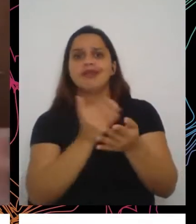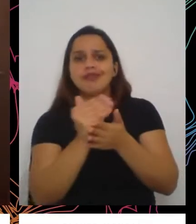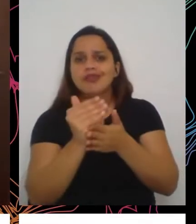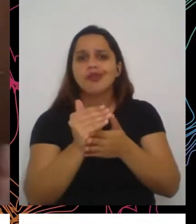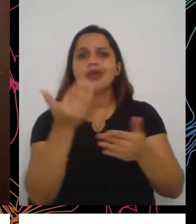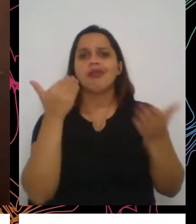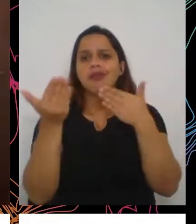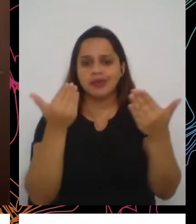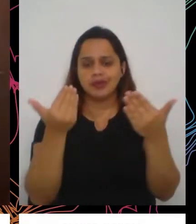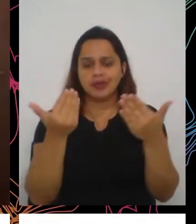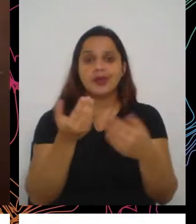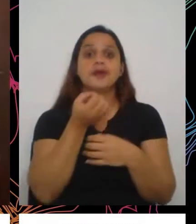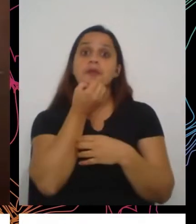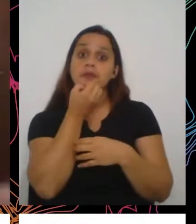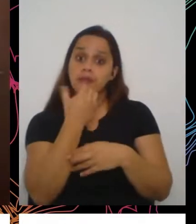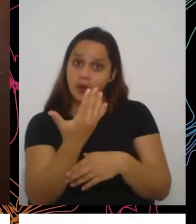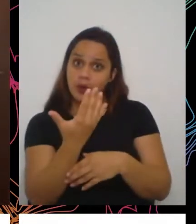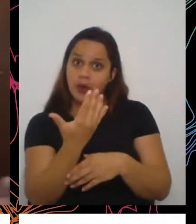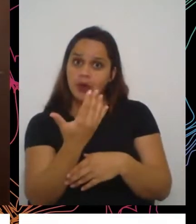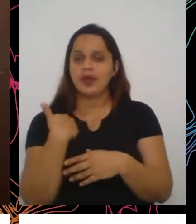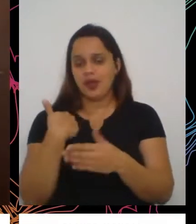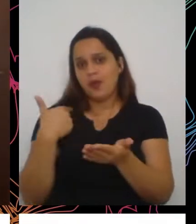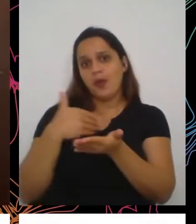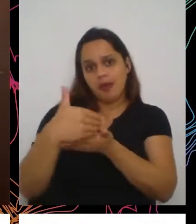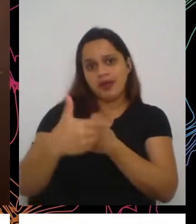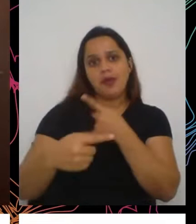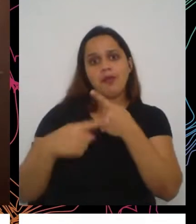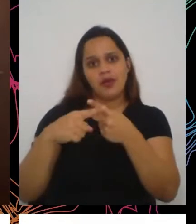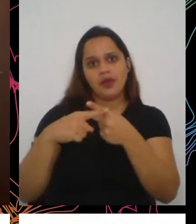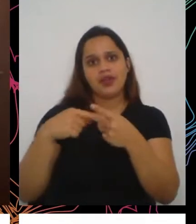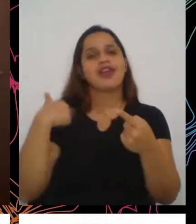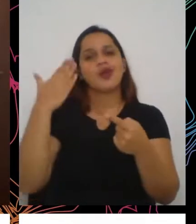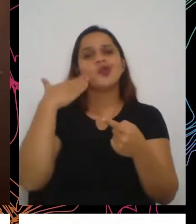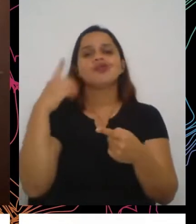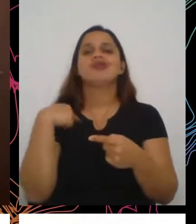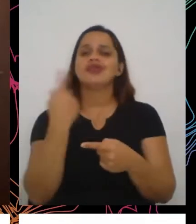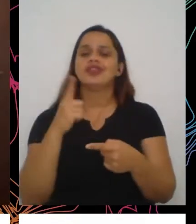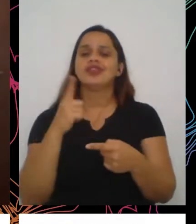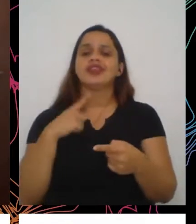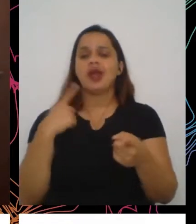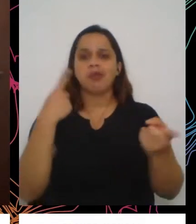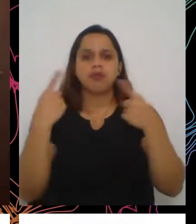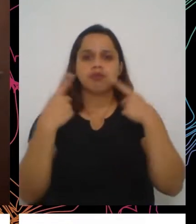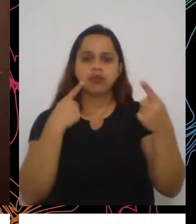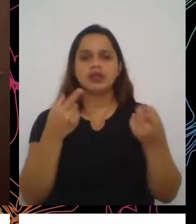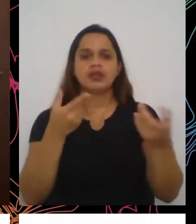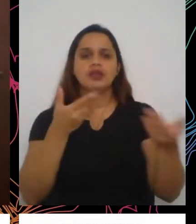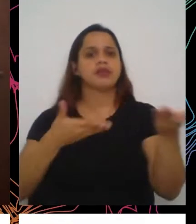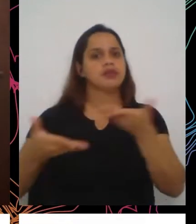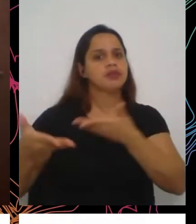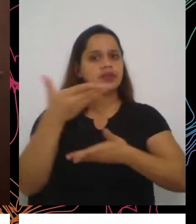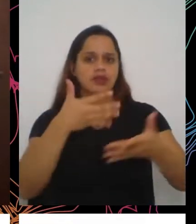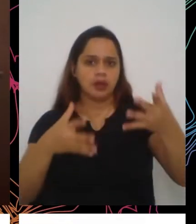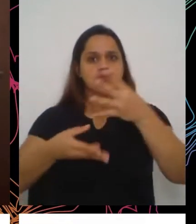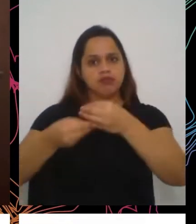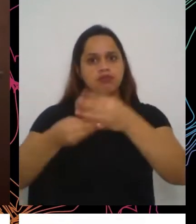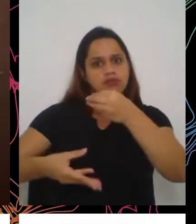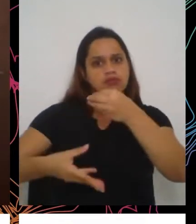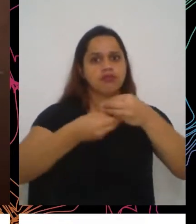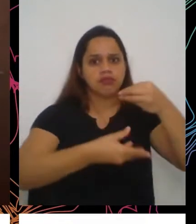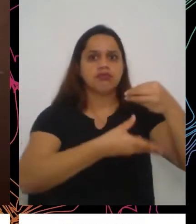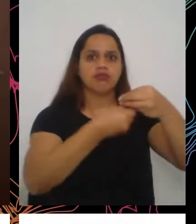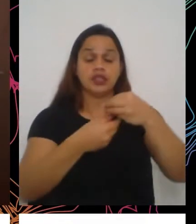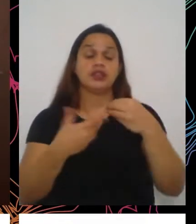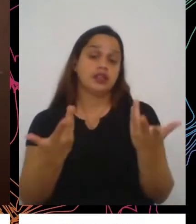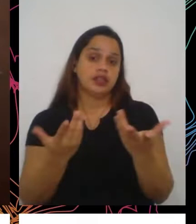que bom que posso começar aqui, porque eu sei que a gente vai ter um diálogo partilhado e complementar, né, é isso,